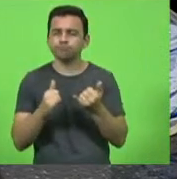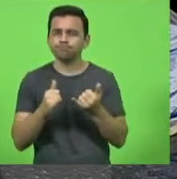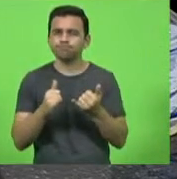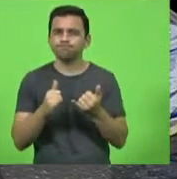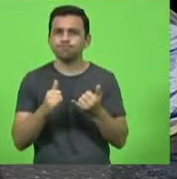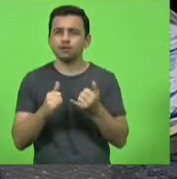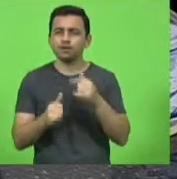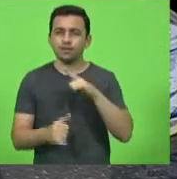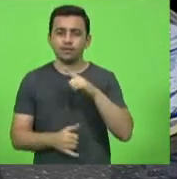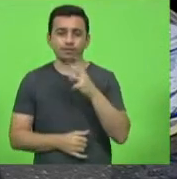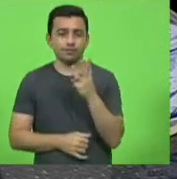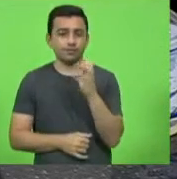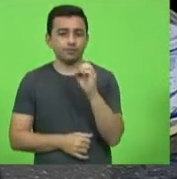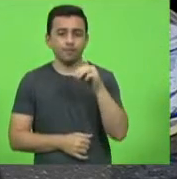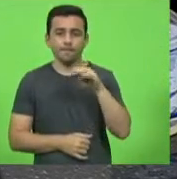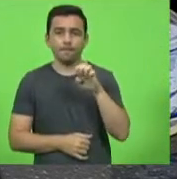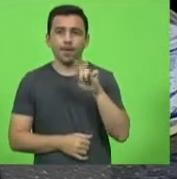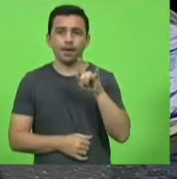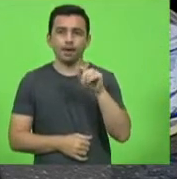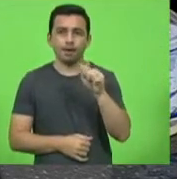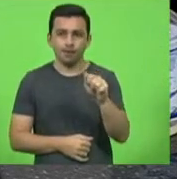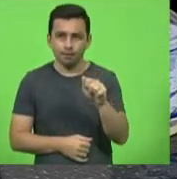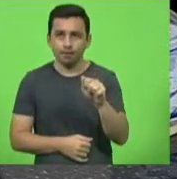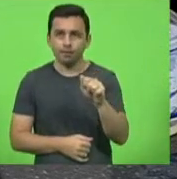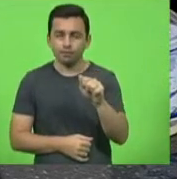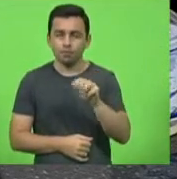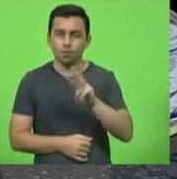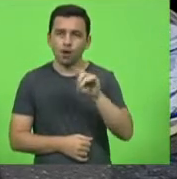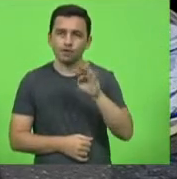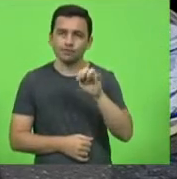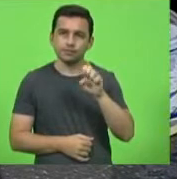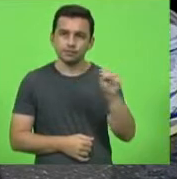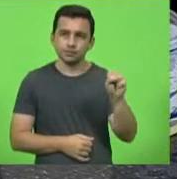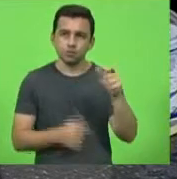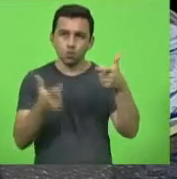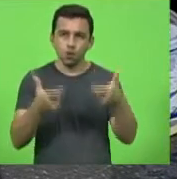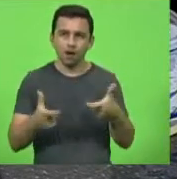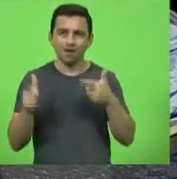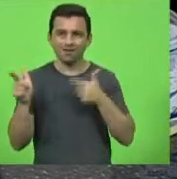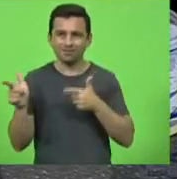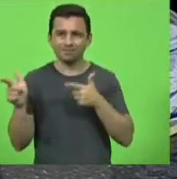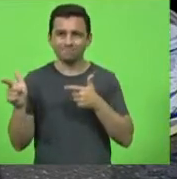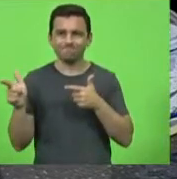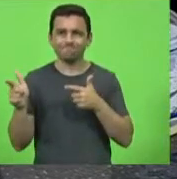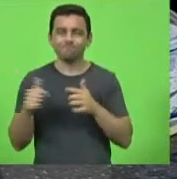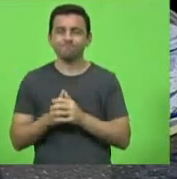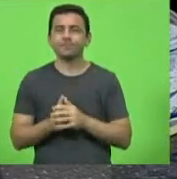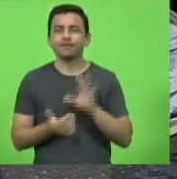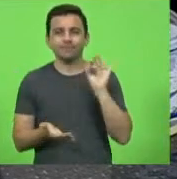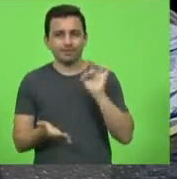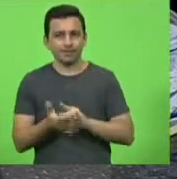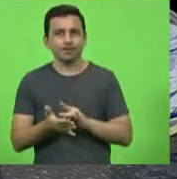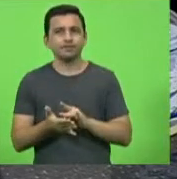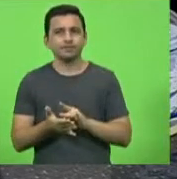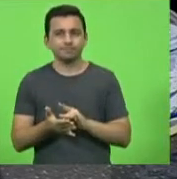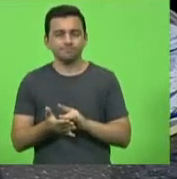30 megawatts lá em Caçador realmente deputado Alba